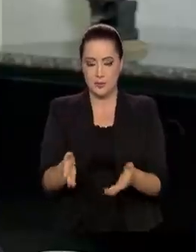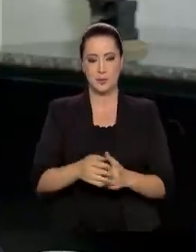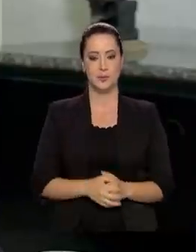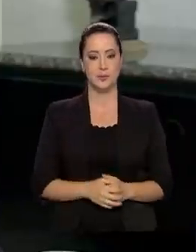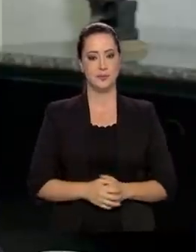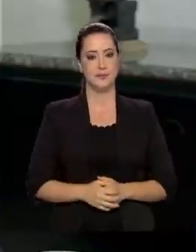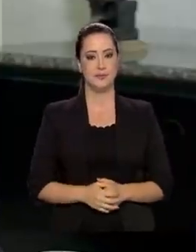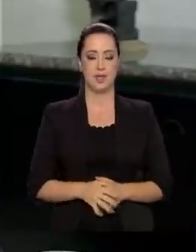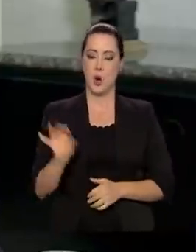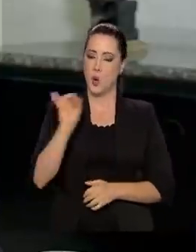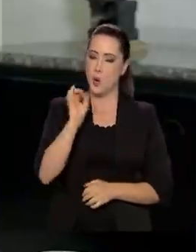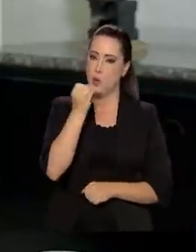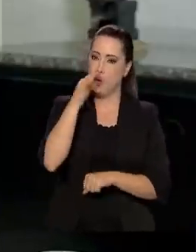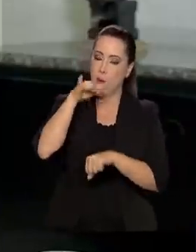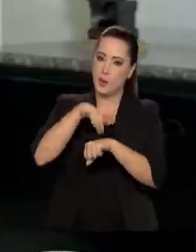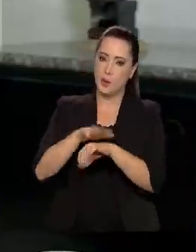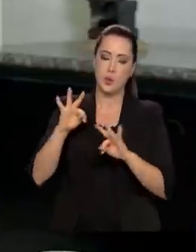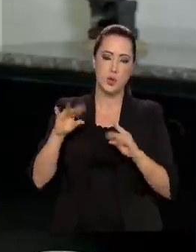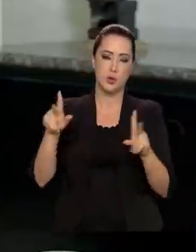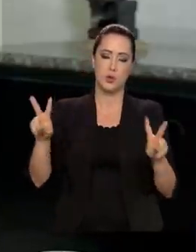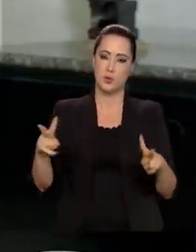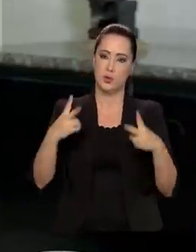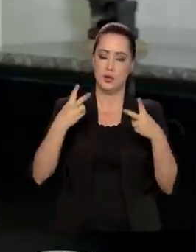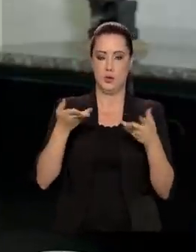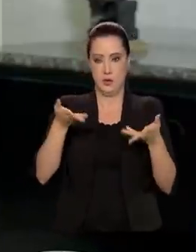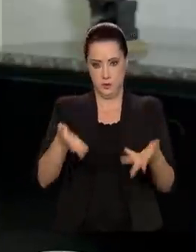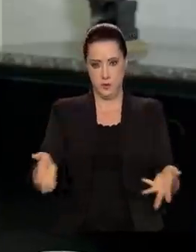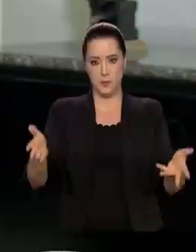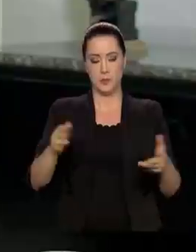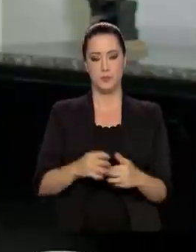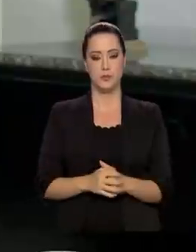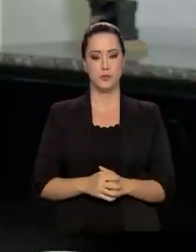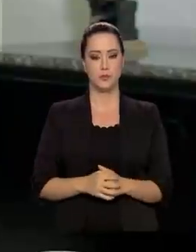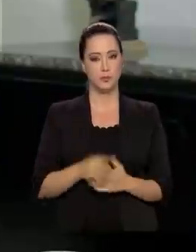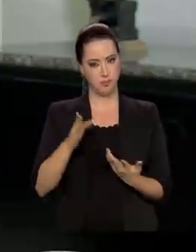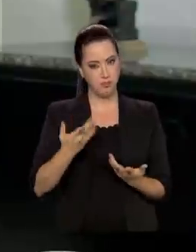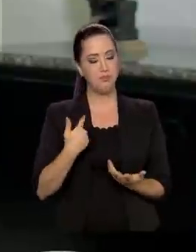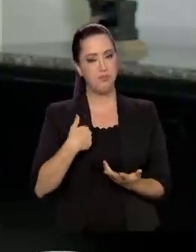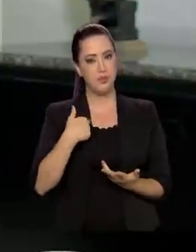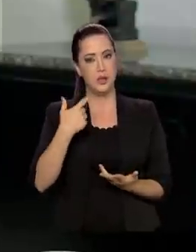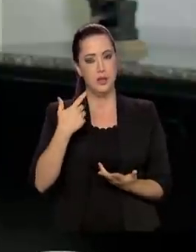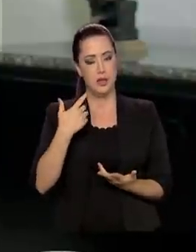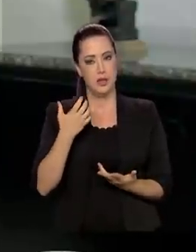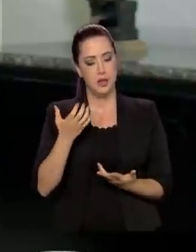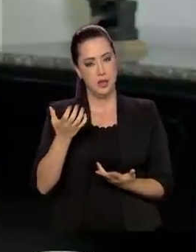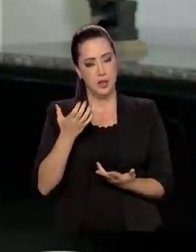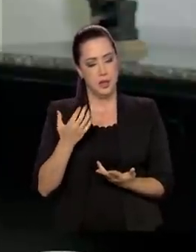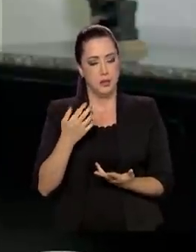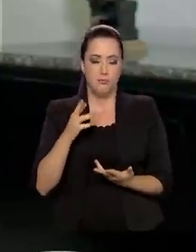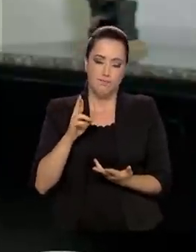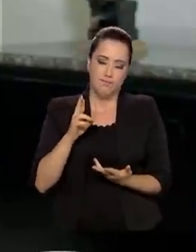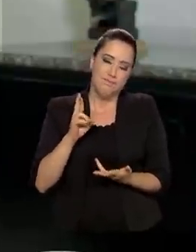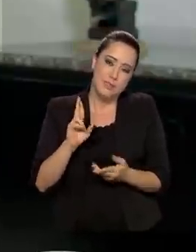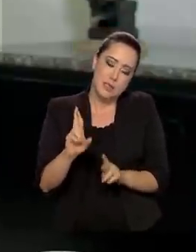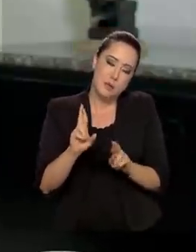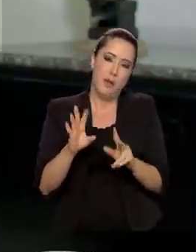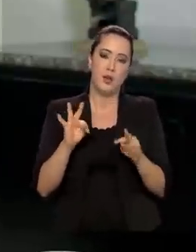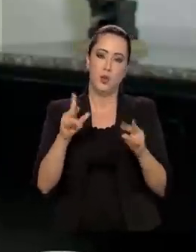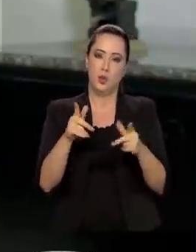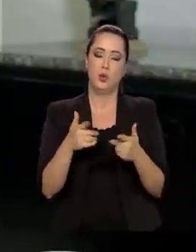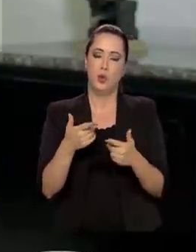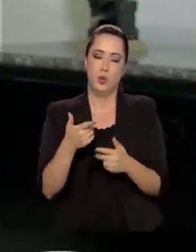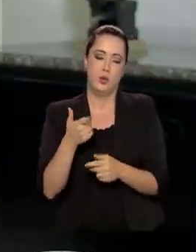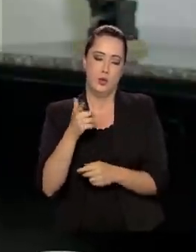Boa noite, Paulo. Boa noite a todos que estão nos assistindo. Eu espero que todos tenham passado o Natal